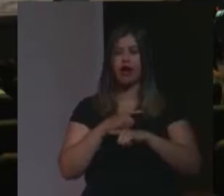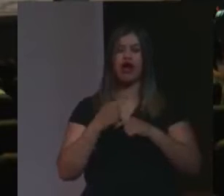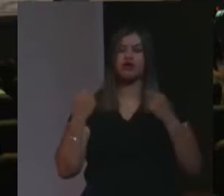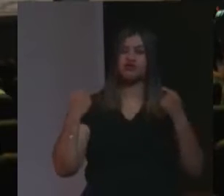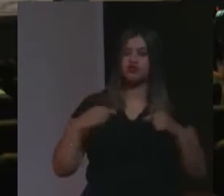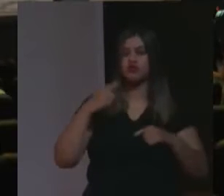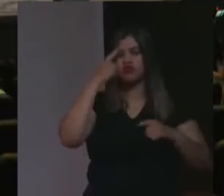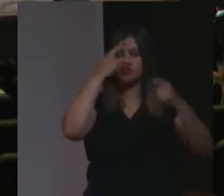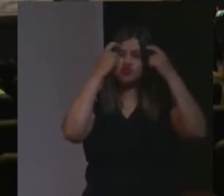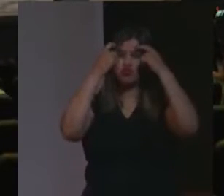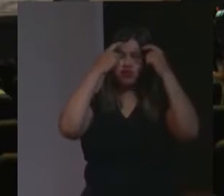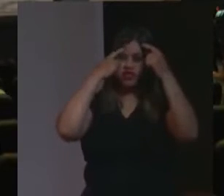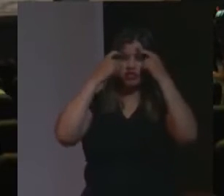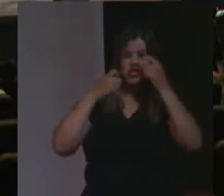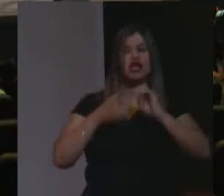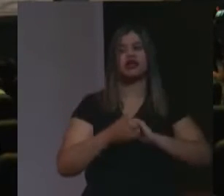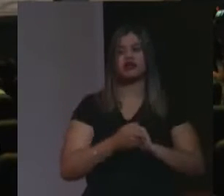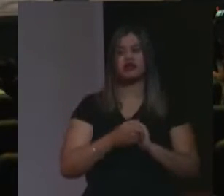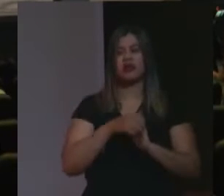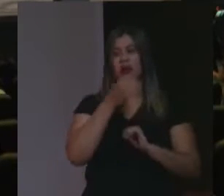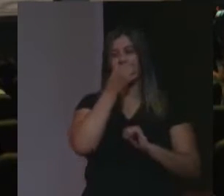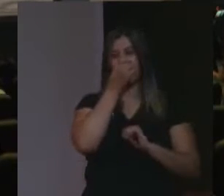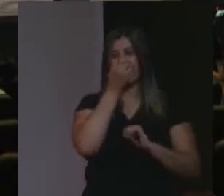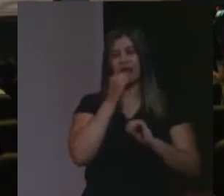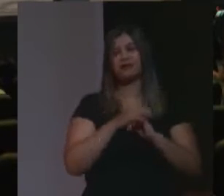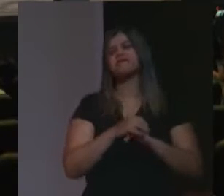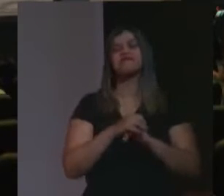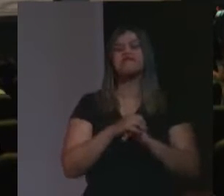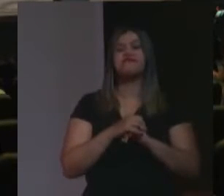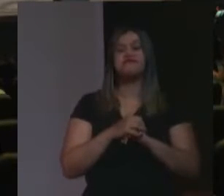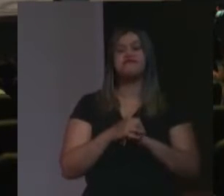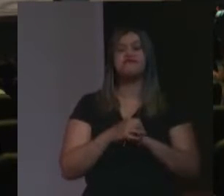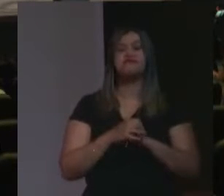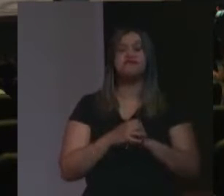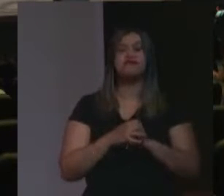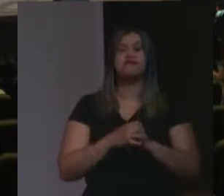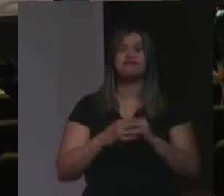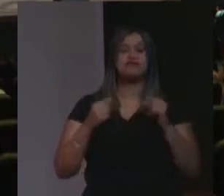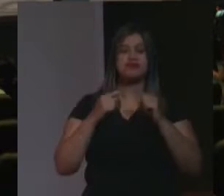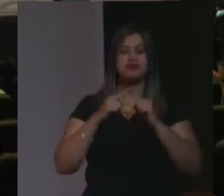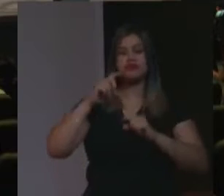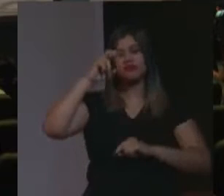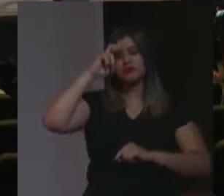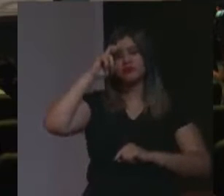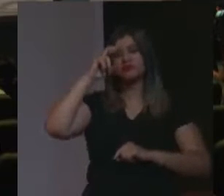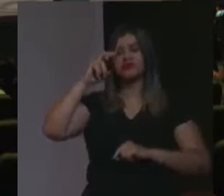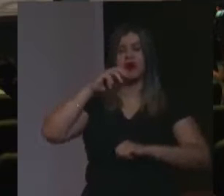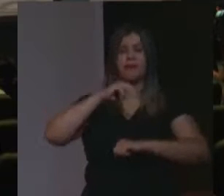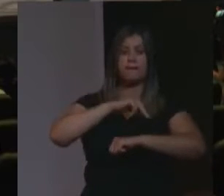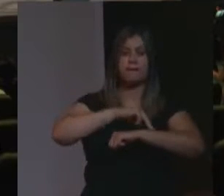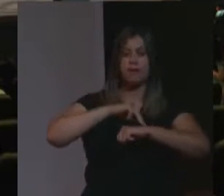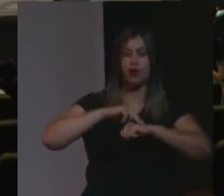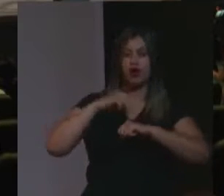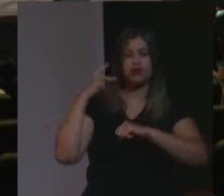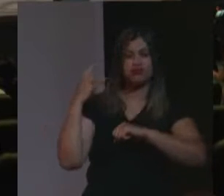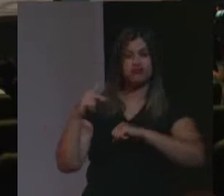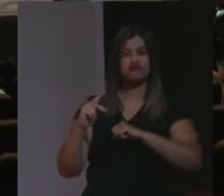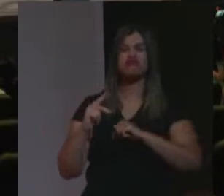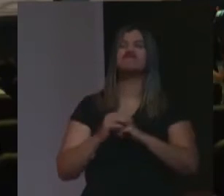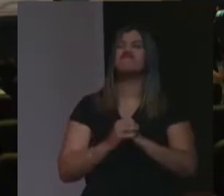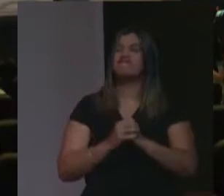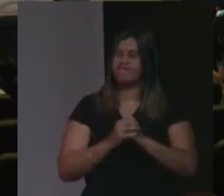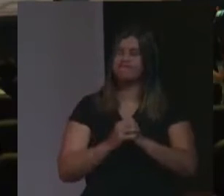confronto de ideias, com alguém da estatura intelectual e moral de Vossa Excelência. Vossa